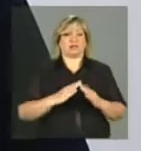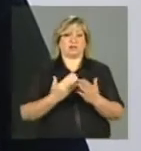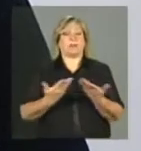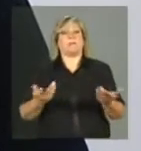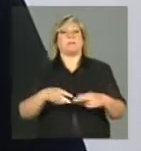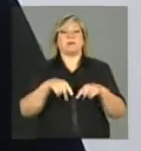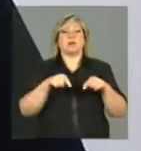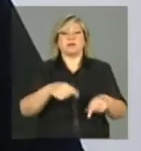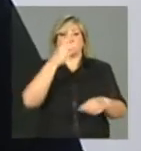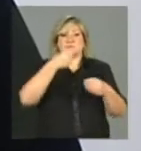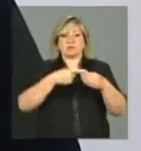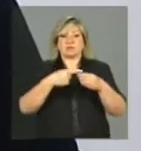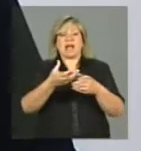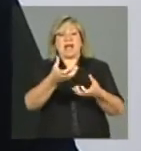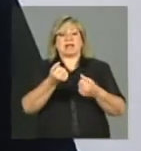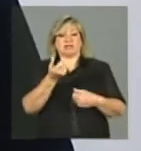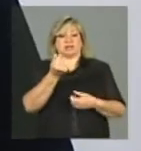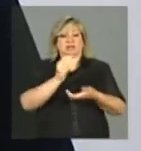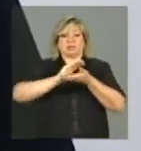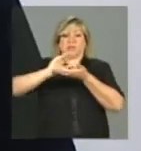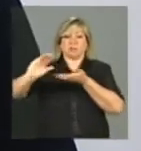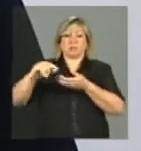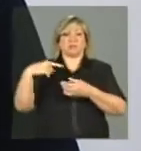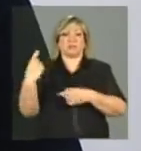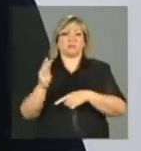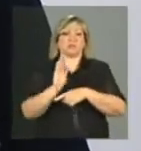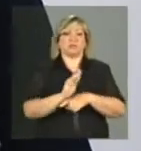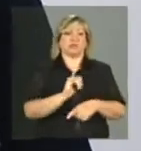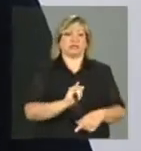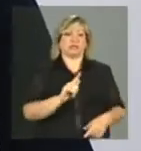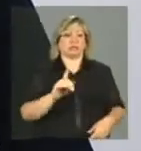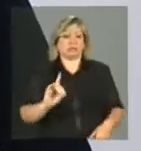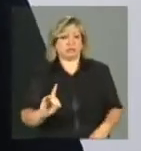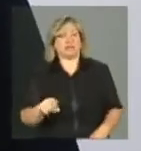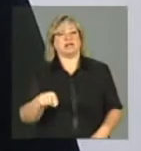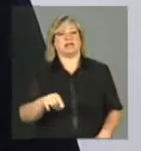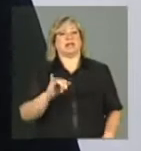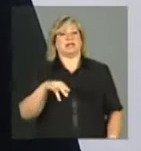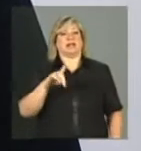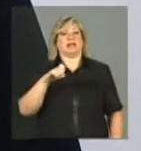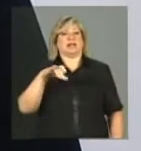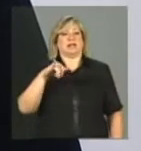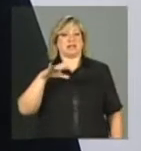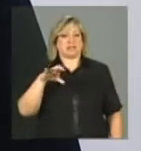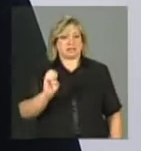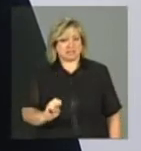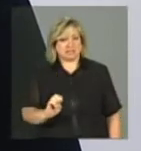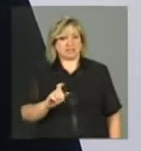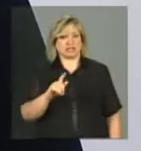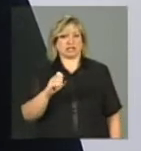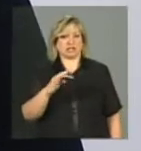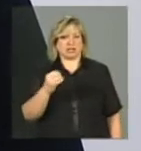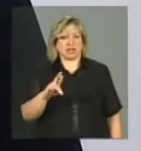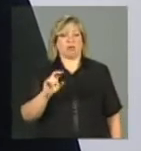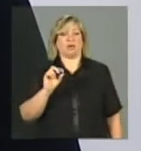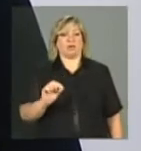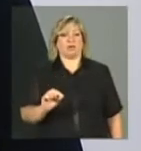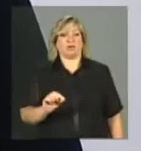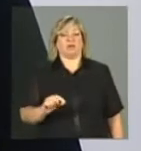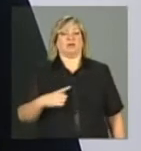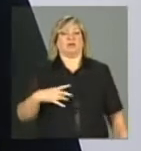recebem o repasse do apoio financeiro do IGD. O IGD é o índice de gestão descentralizada, é pago aos gestores,